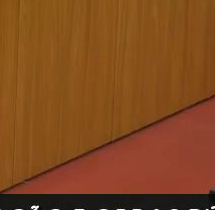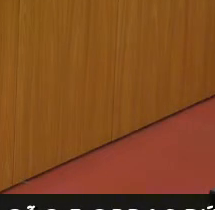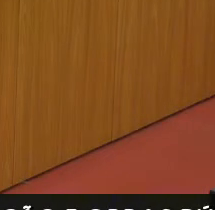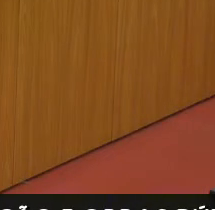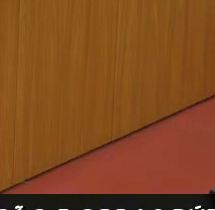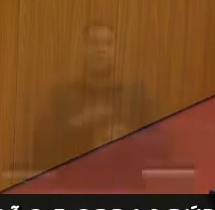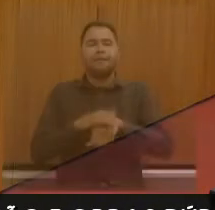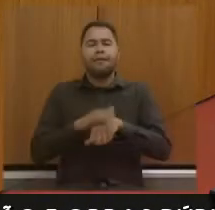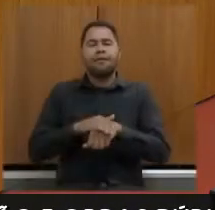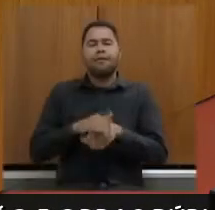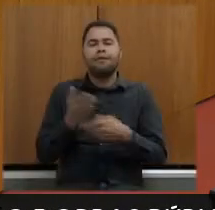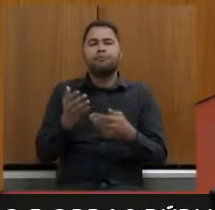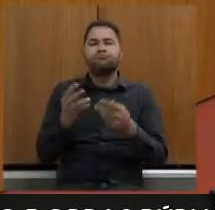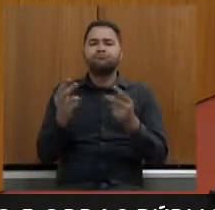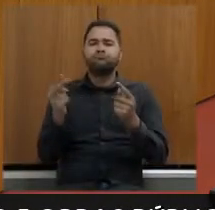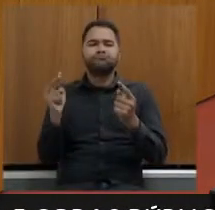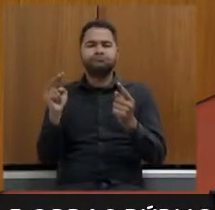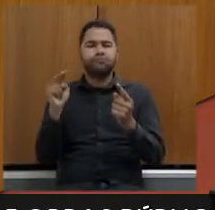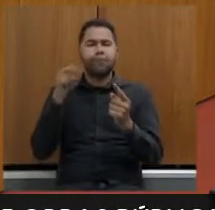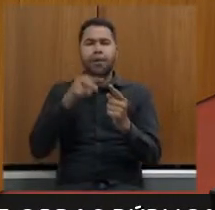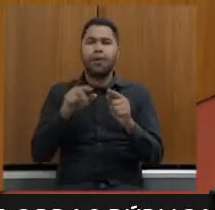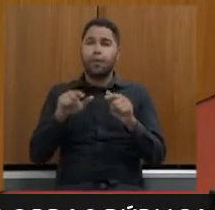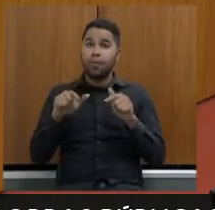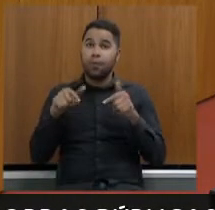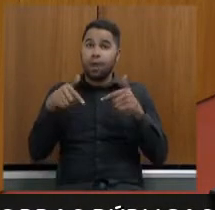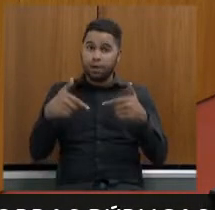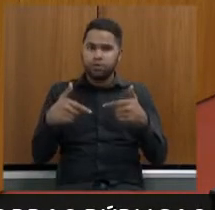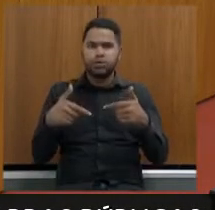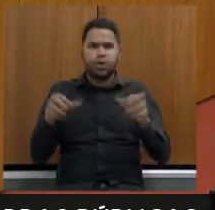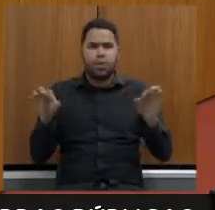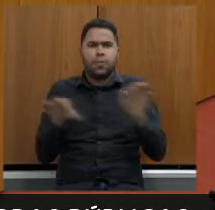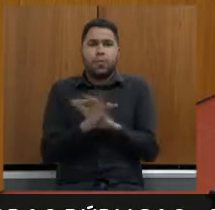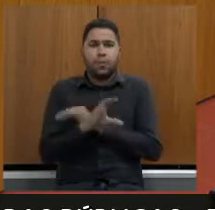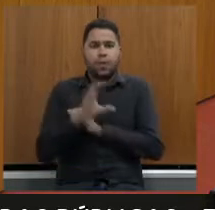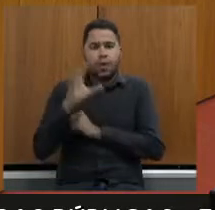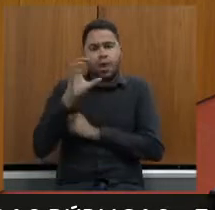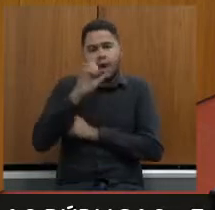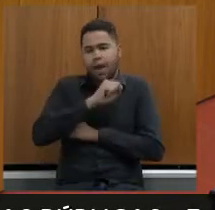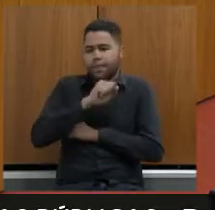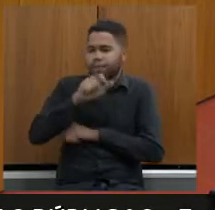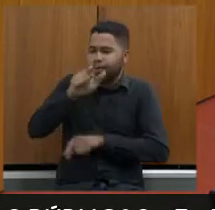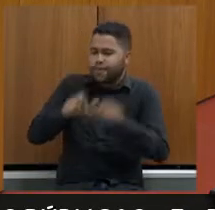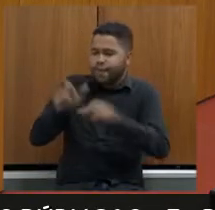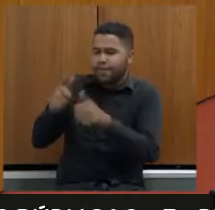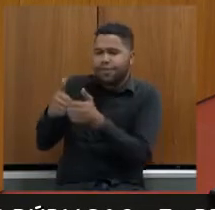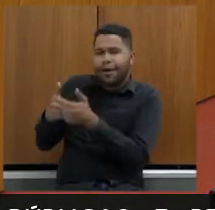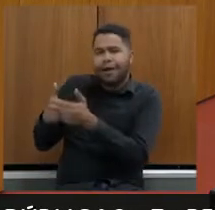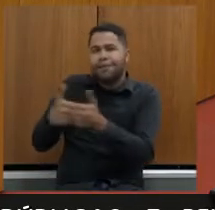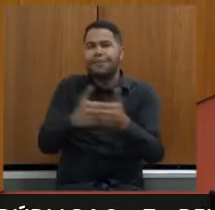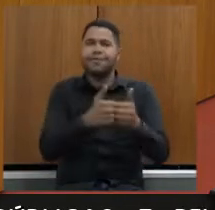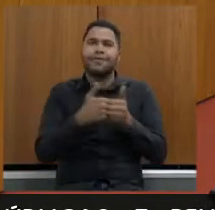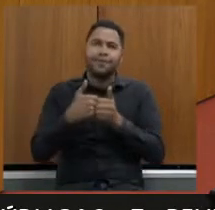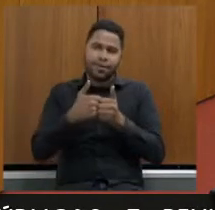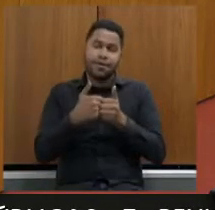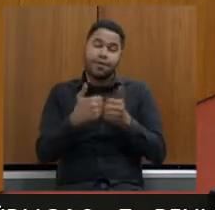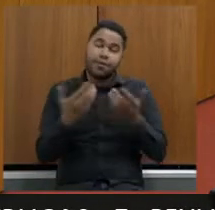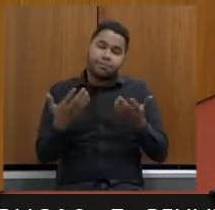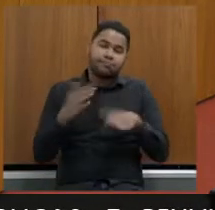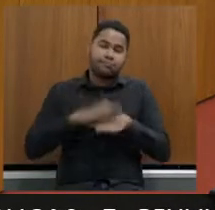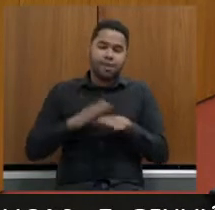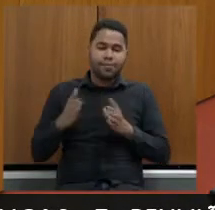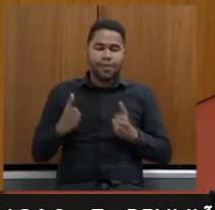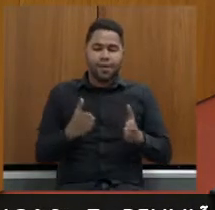tinha uma visão e uma ação muito pronta muito próximo das pessoas então eu acho que o caminho ficou aí